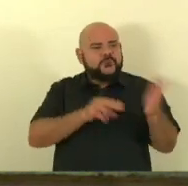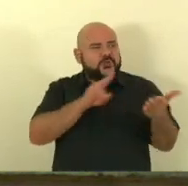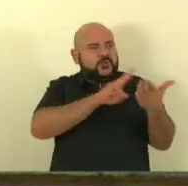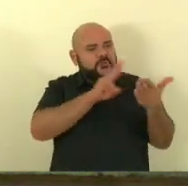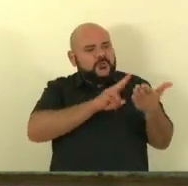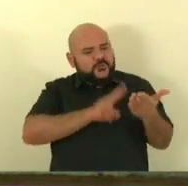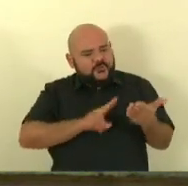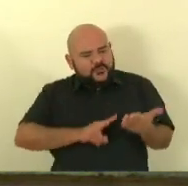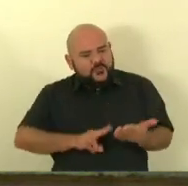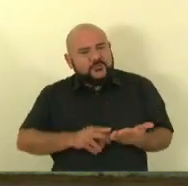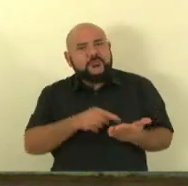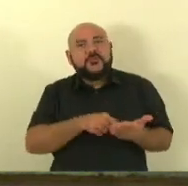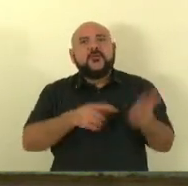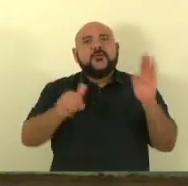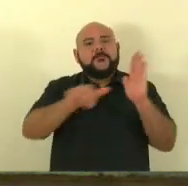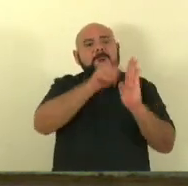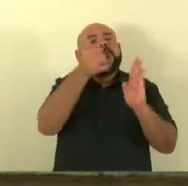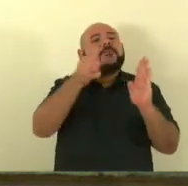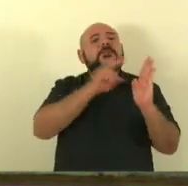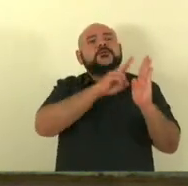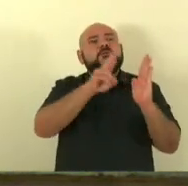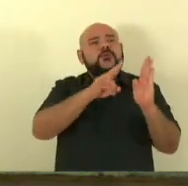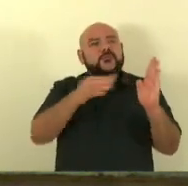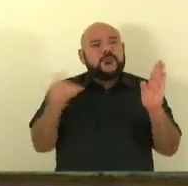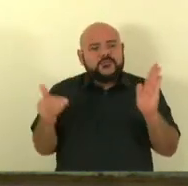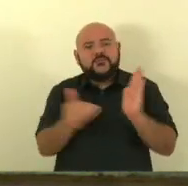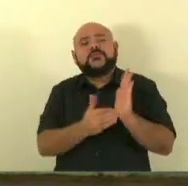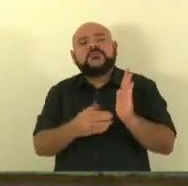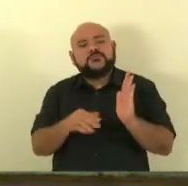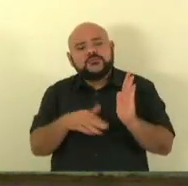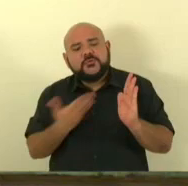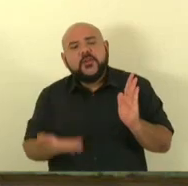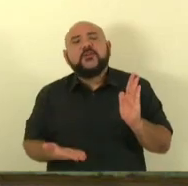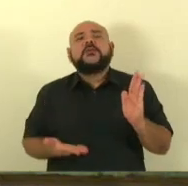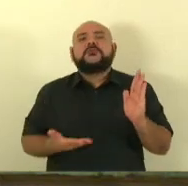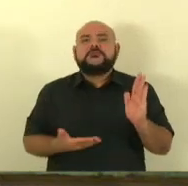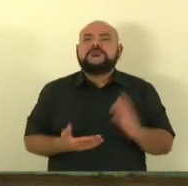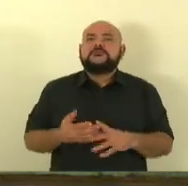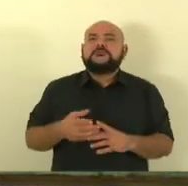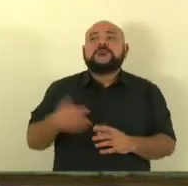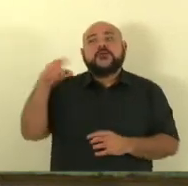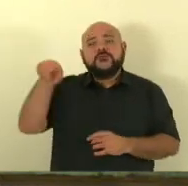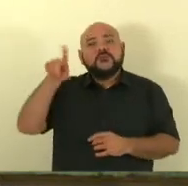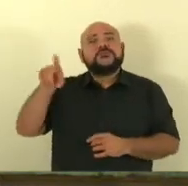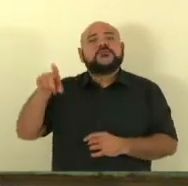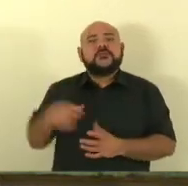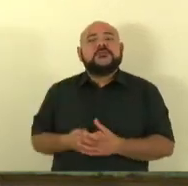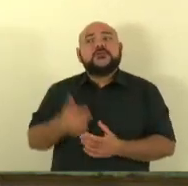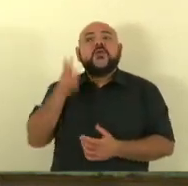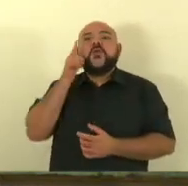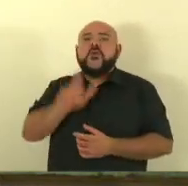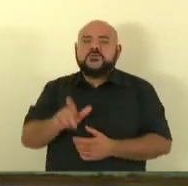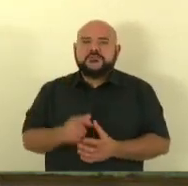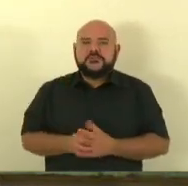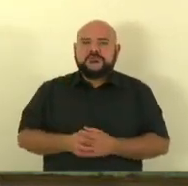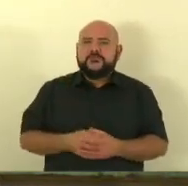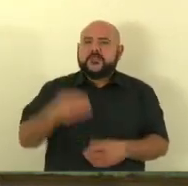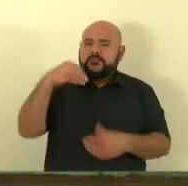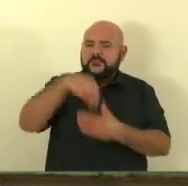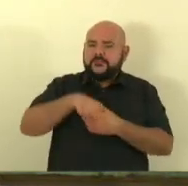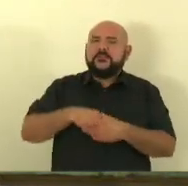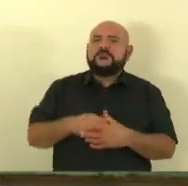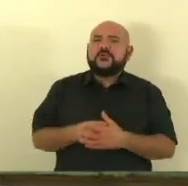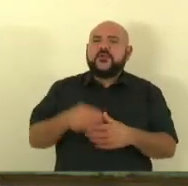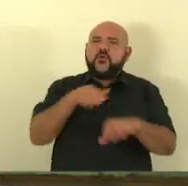aqui o primeiro até o último vocês vão ter uma esperança aqui eu já conversei com um